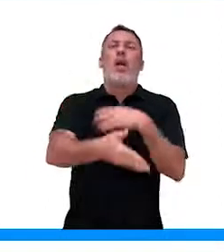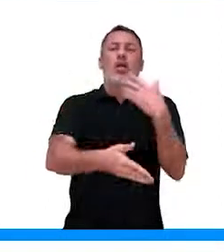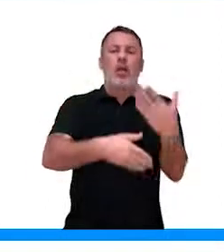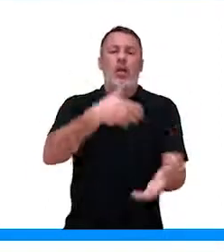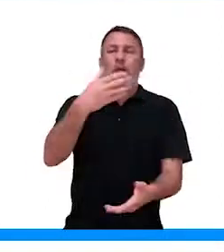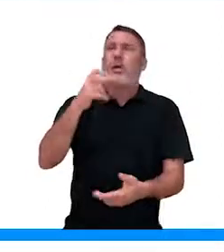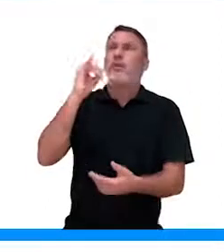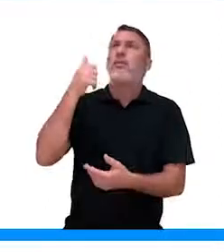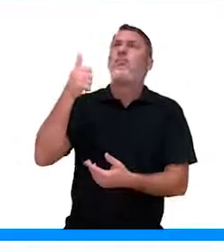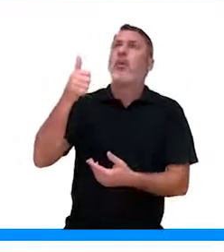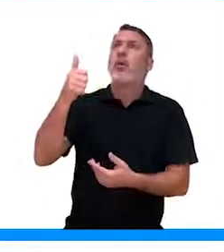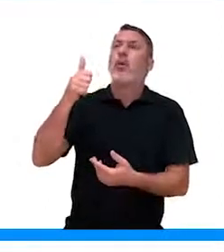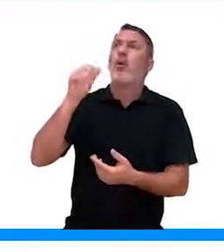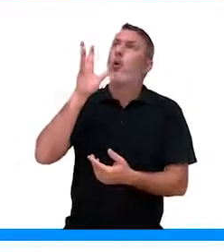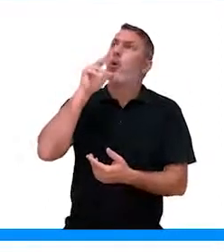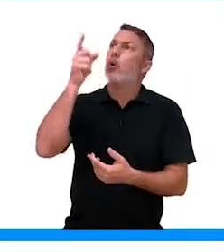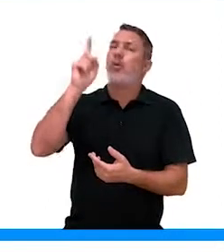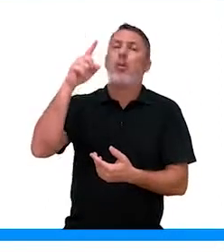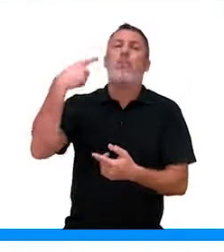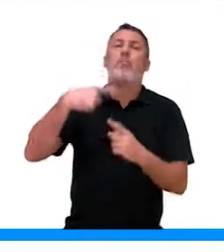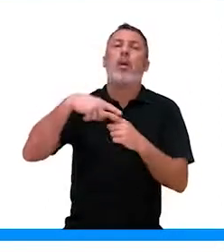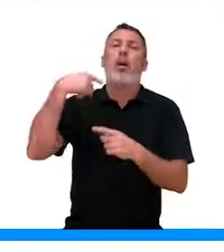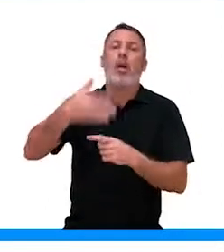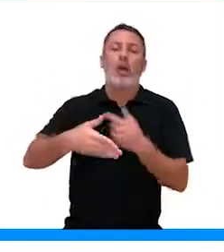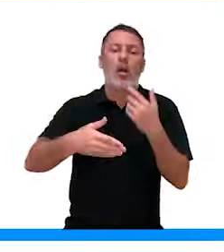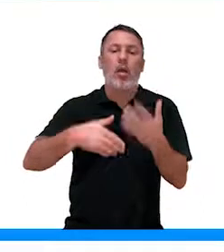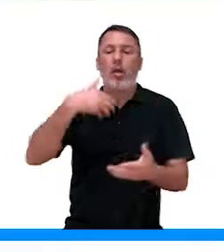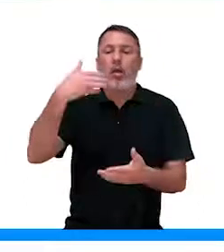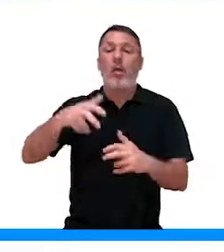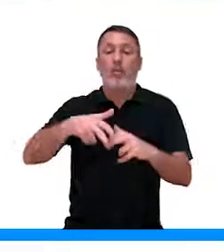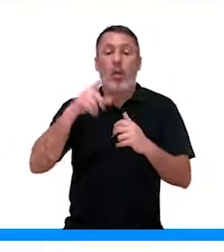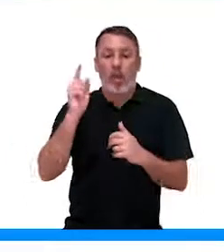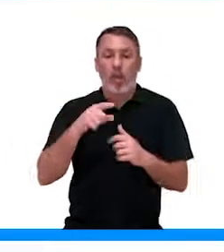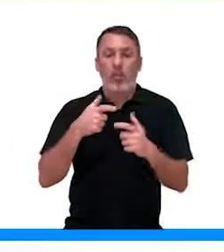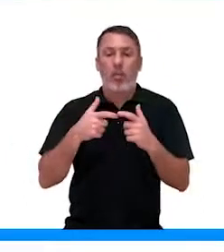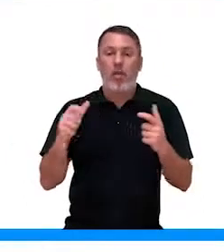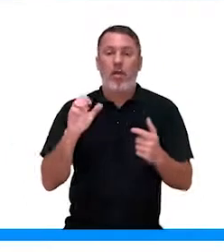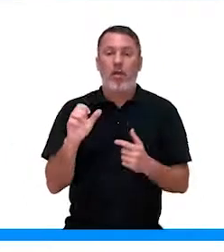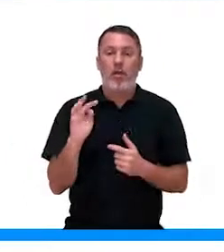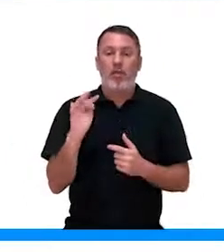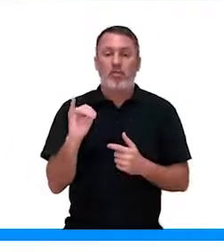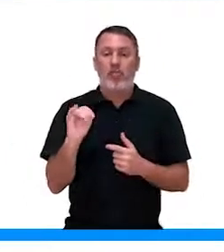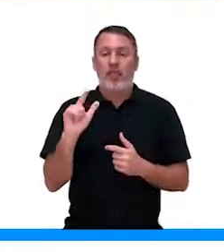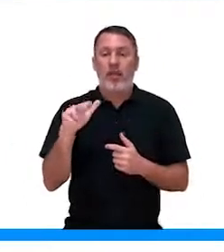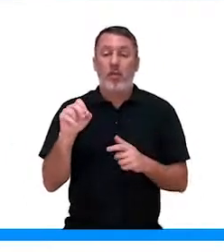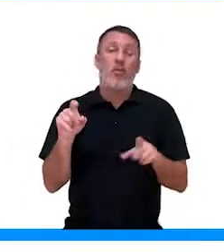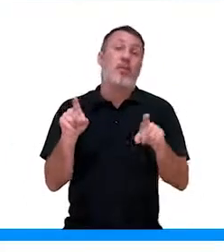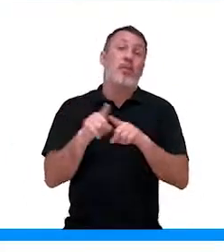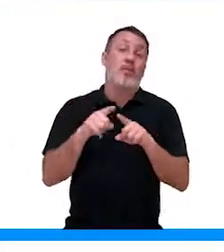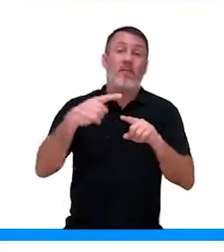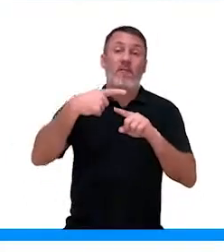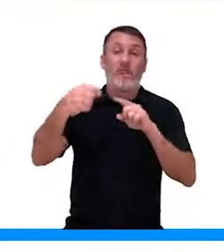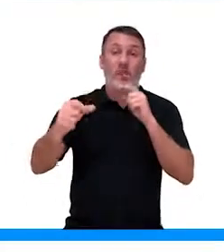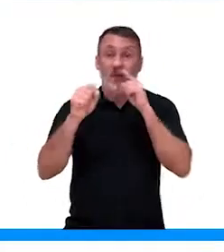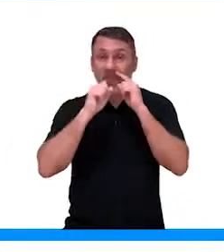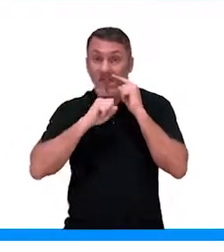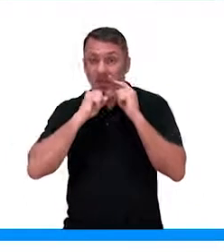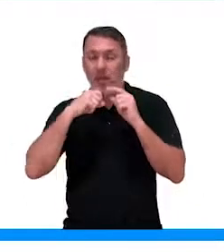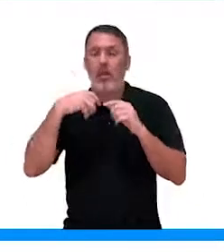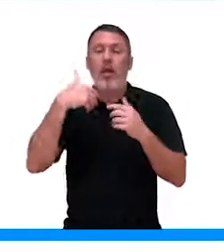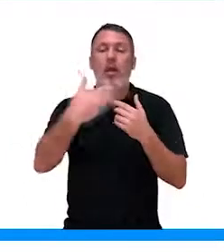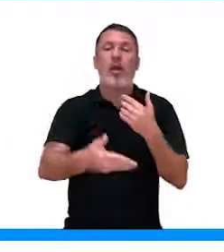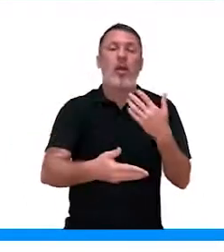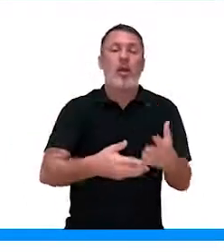né, eles vão amadurecendo a partir da quantidade de etileno, as folhas que estão velhas, elas precisam cair, então